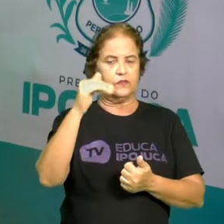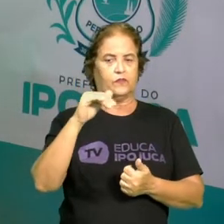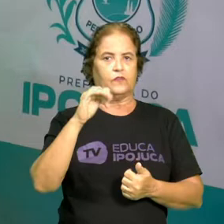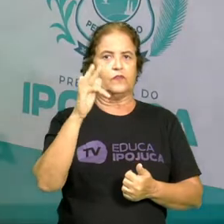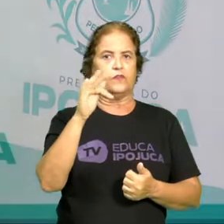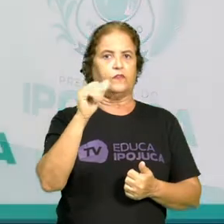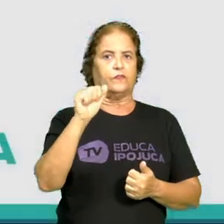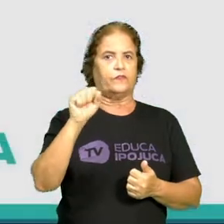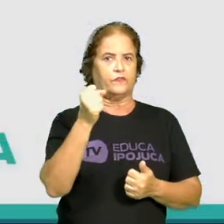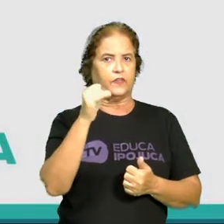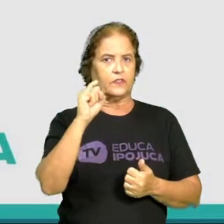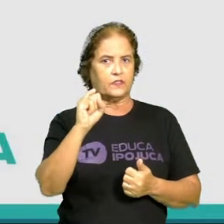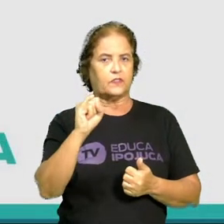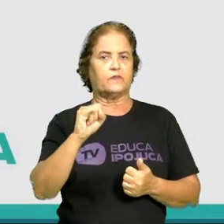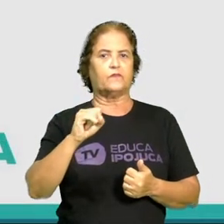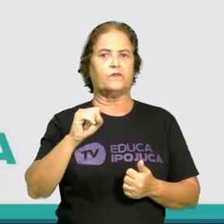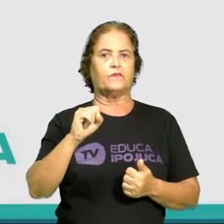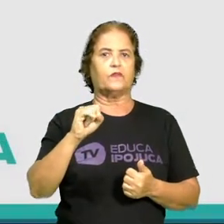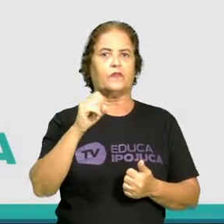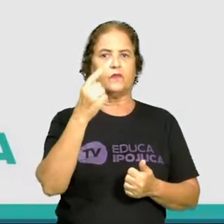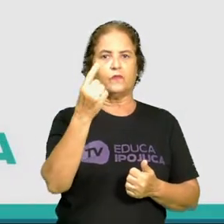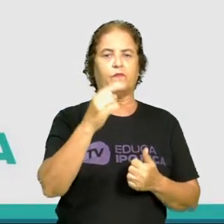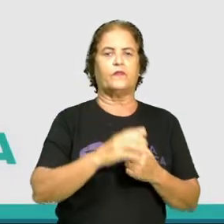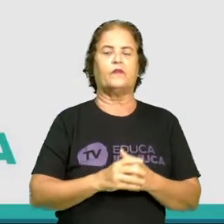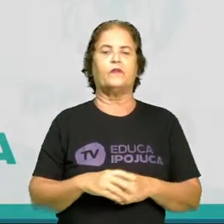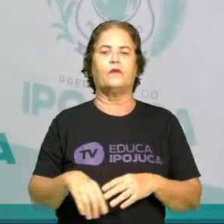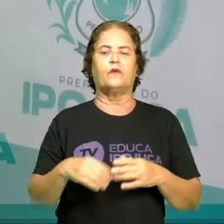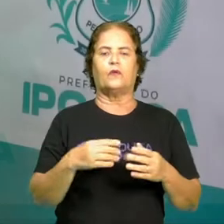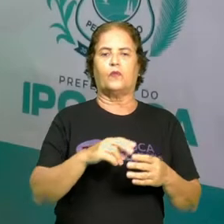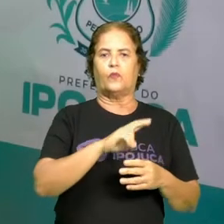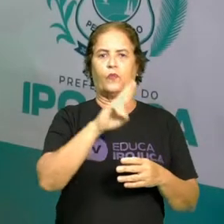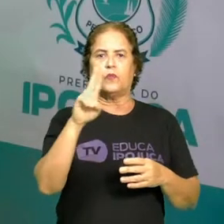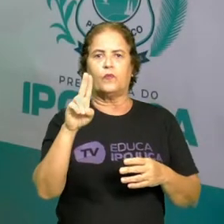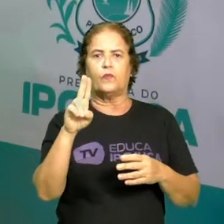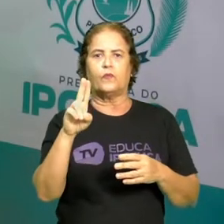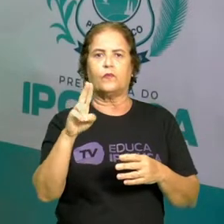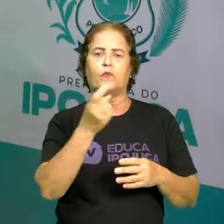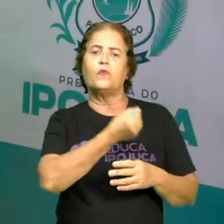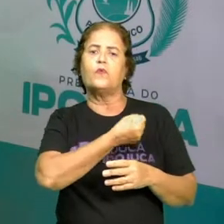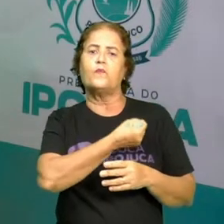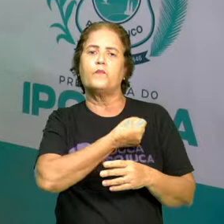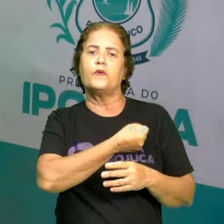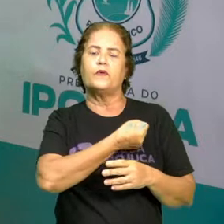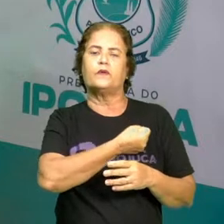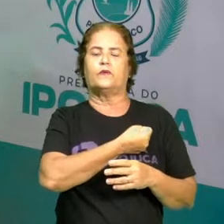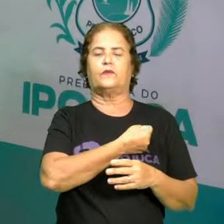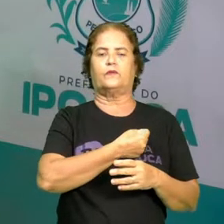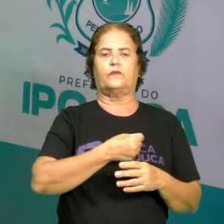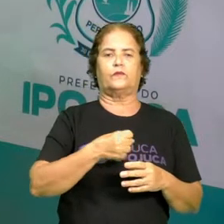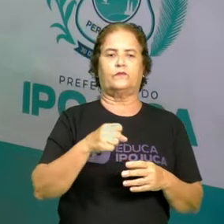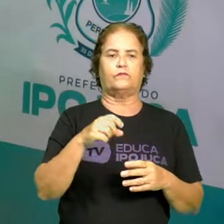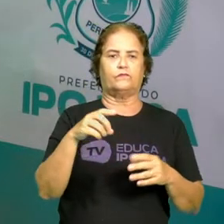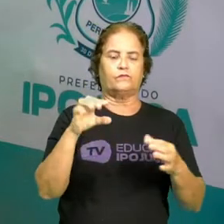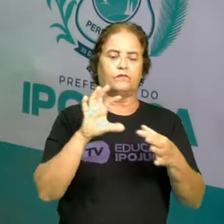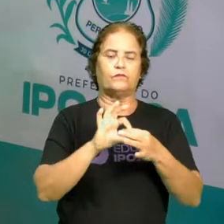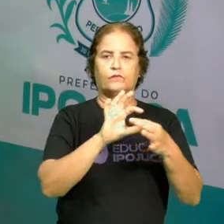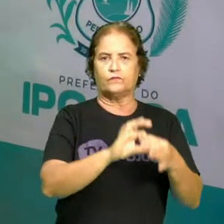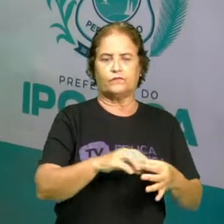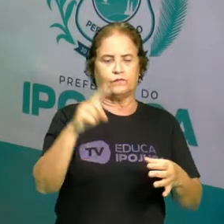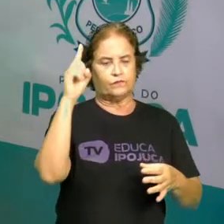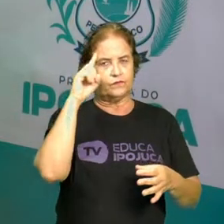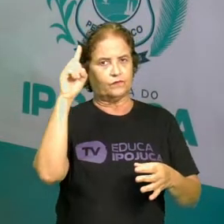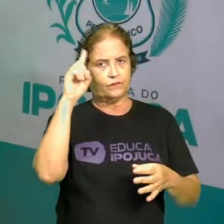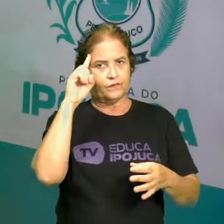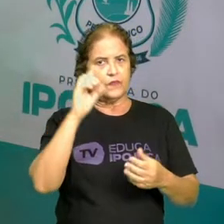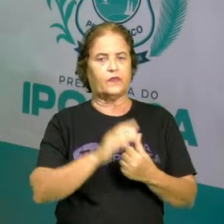com o tema Números do Contexto Diário. Portanto, vamos estudar a respeito dos números dentro do nosso